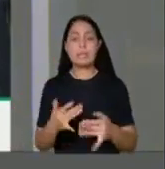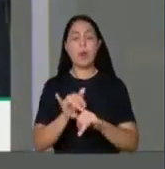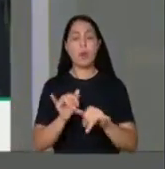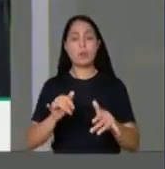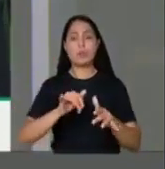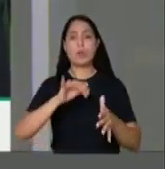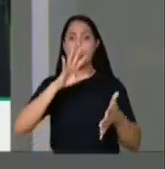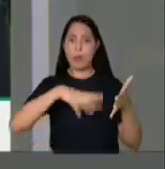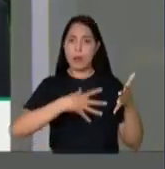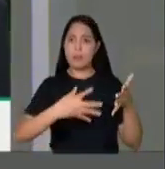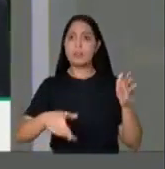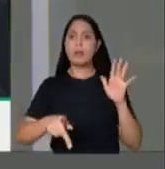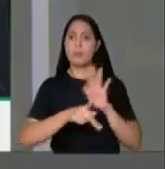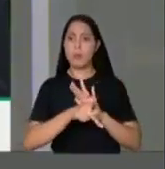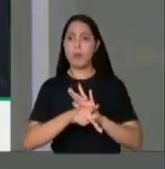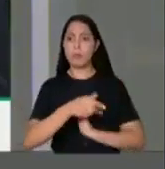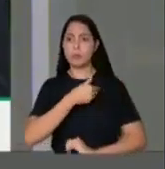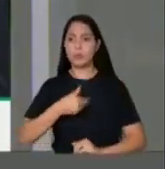governo federal.